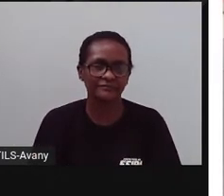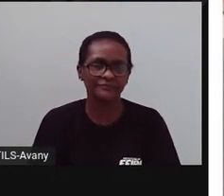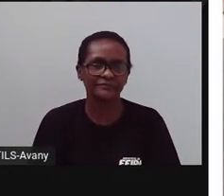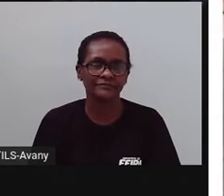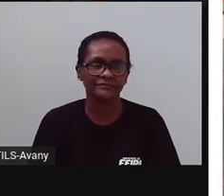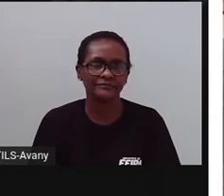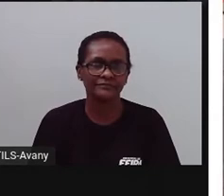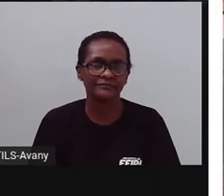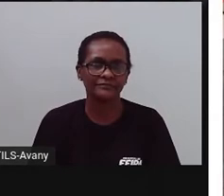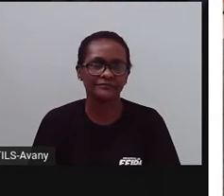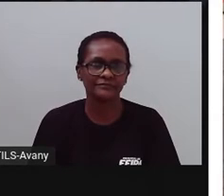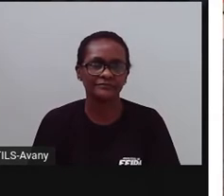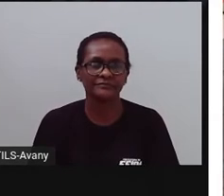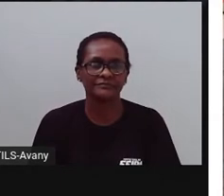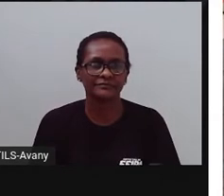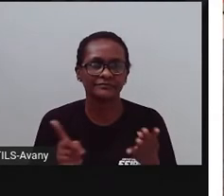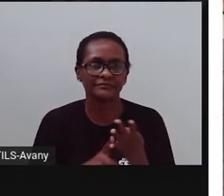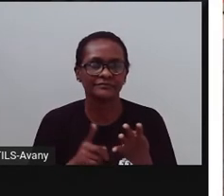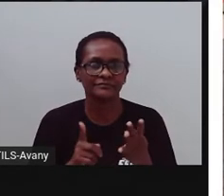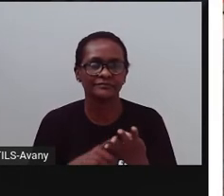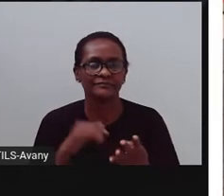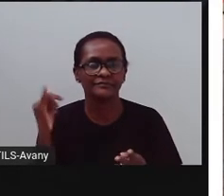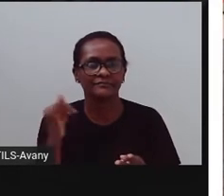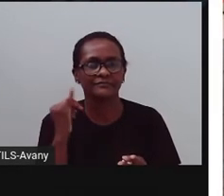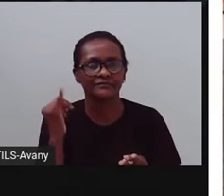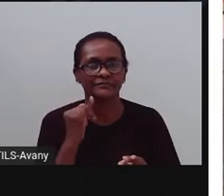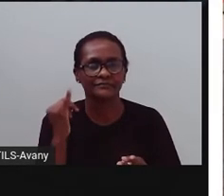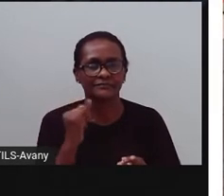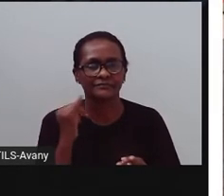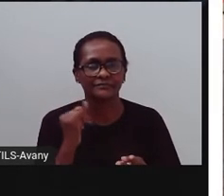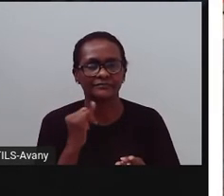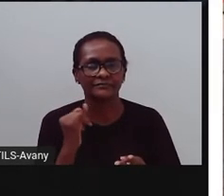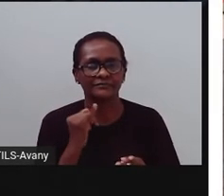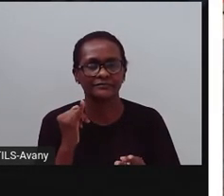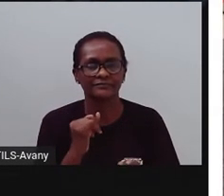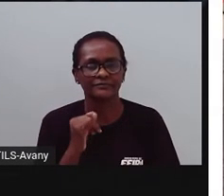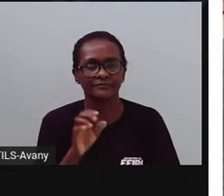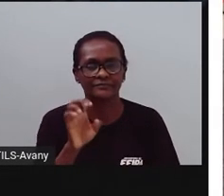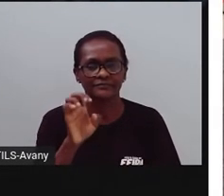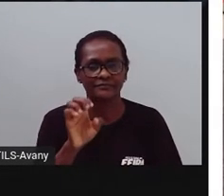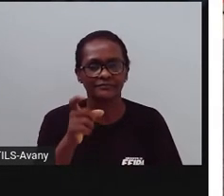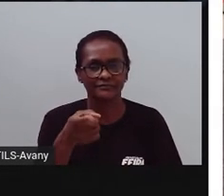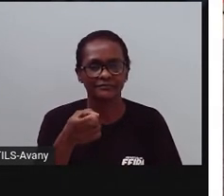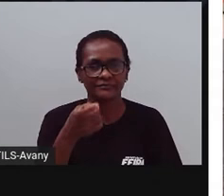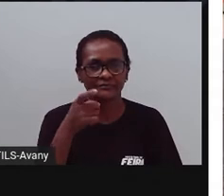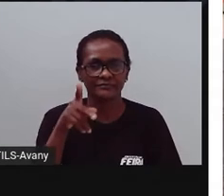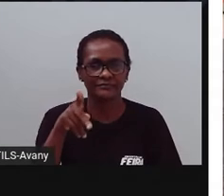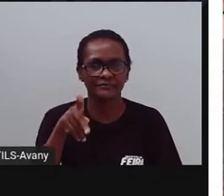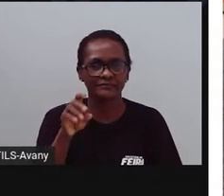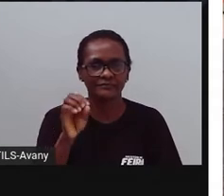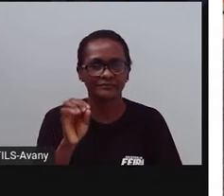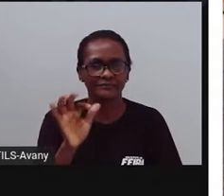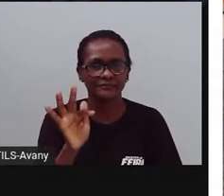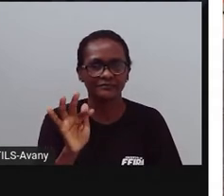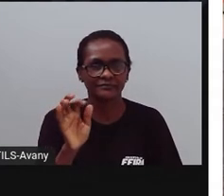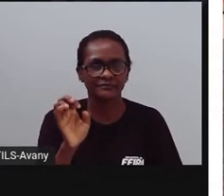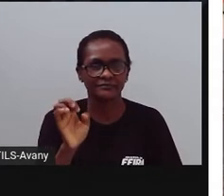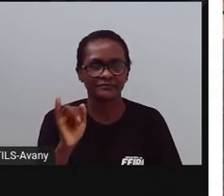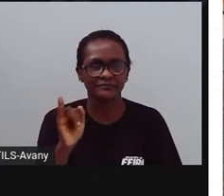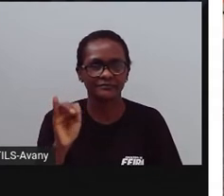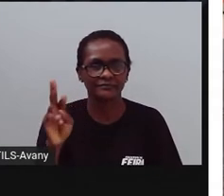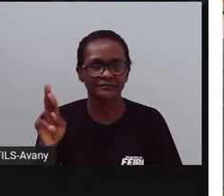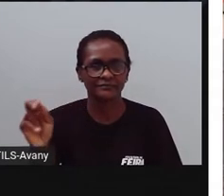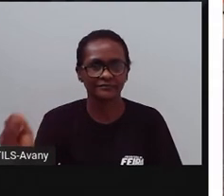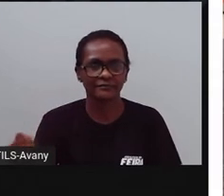A Expofeira, eita, que esse aqui é a Proama de Paixão. Quem aí já foi da Expofeira? Eita, que esse evento